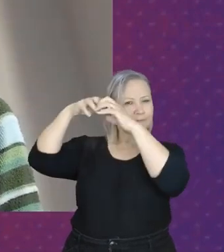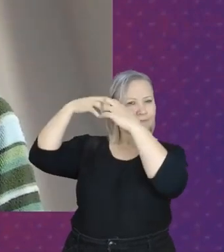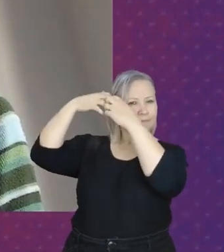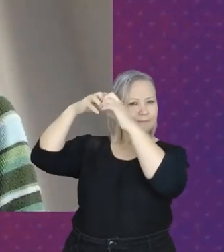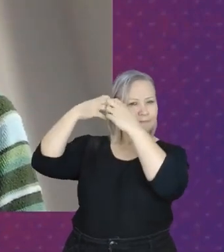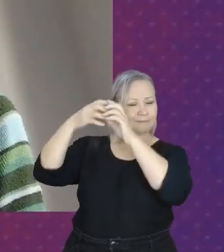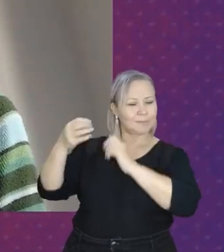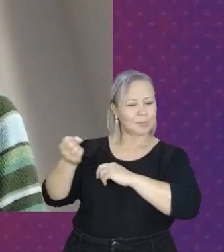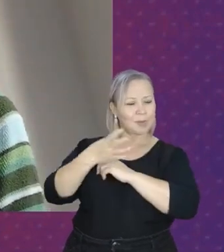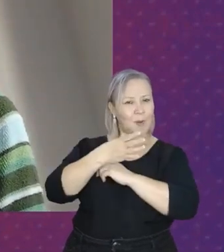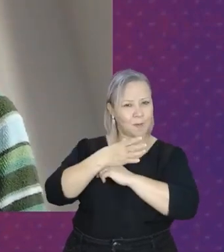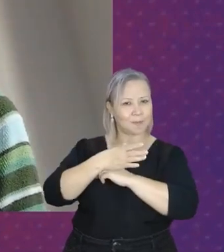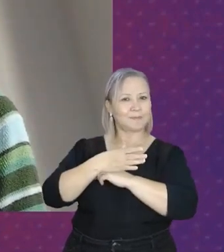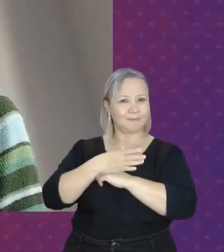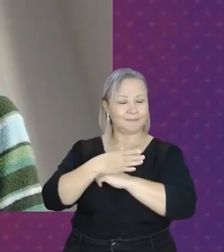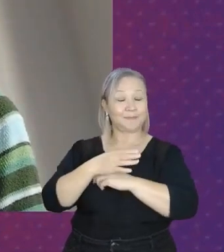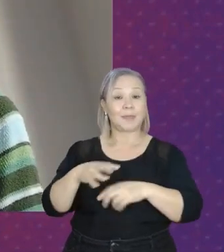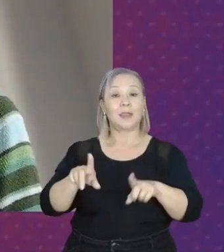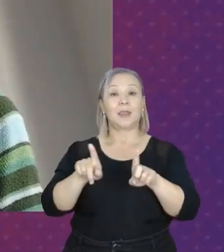também